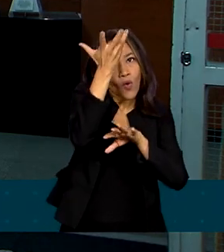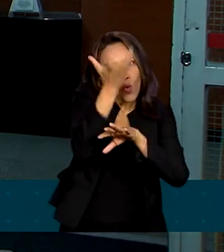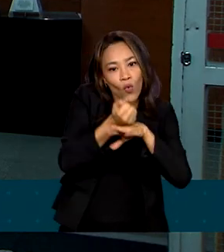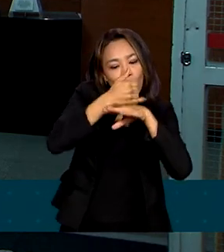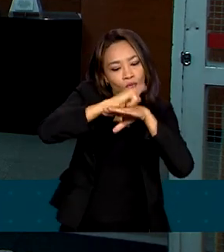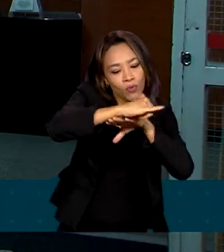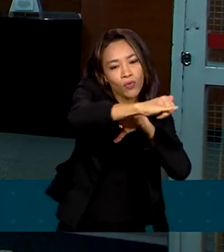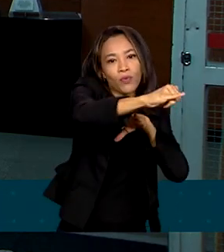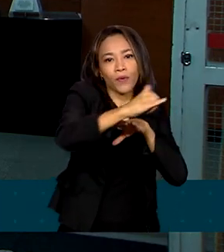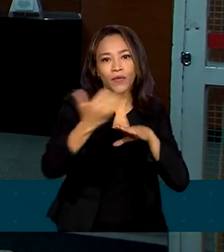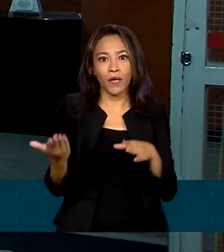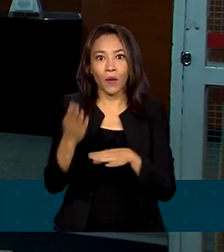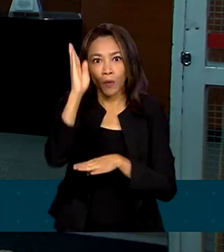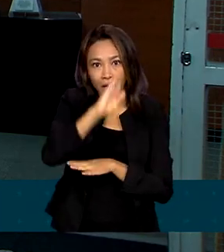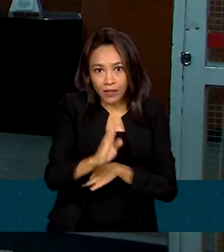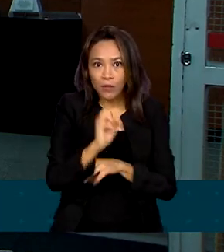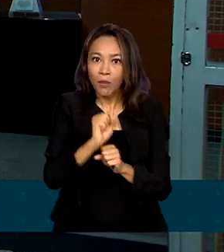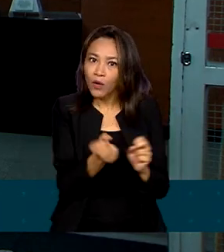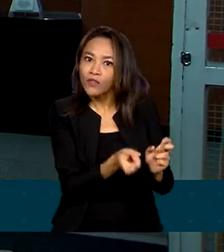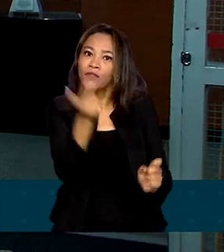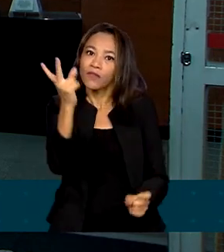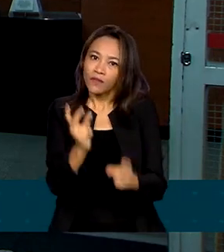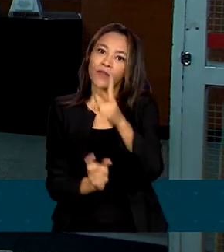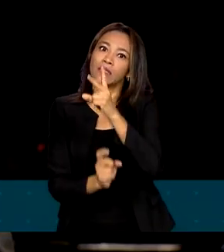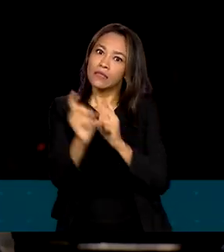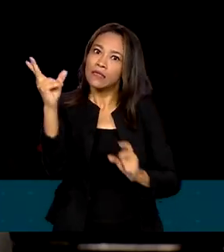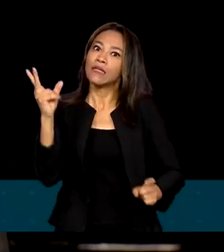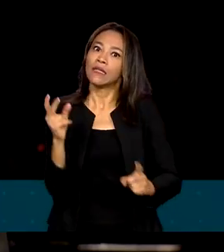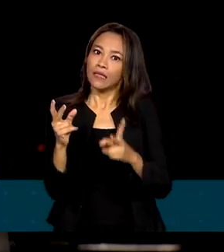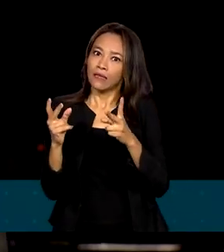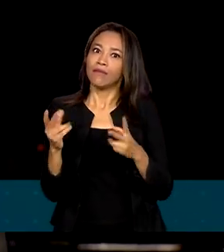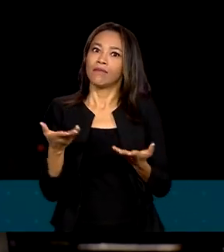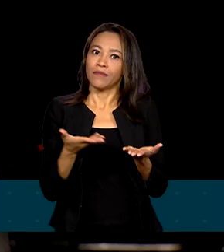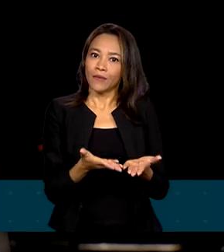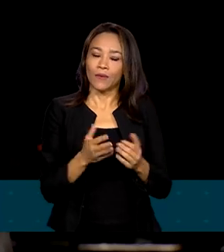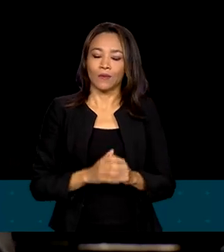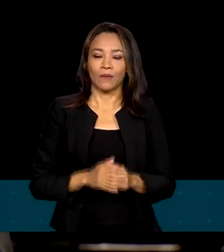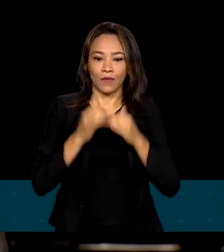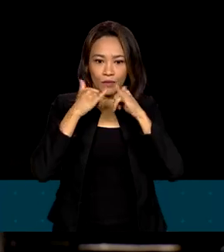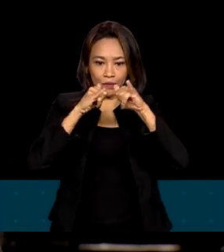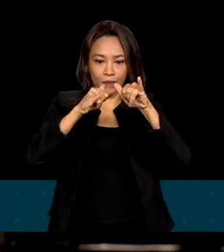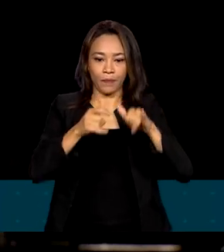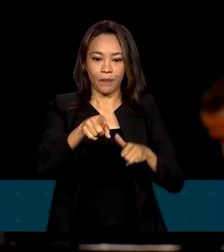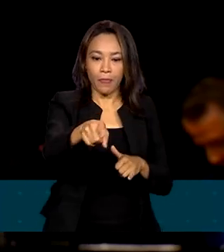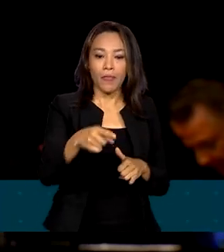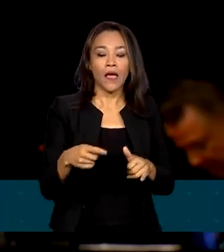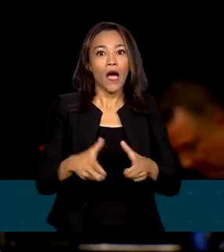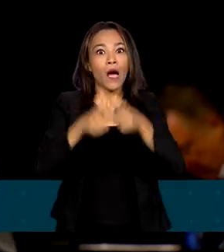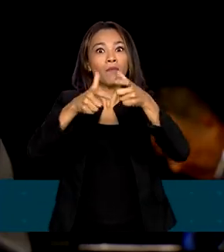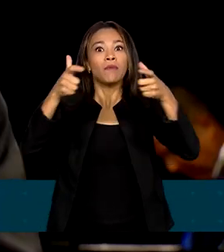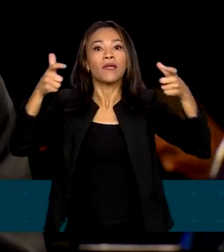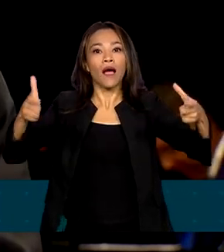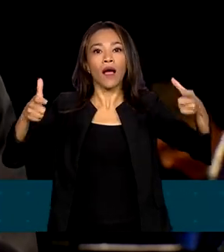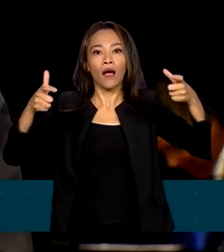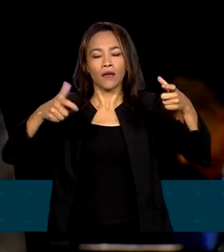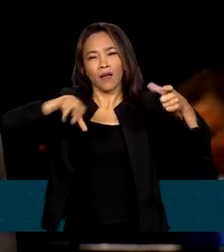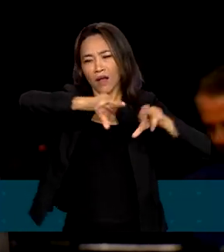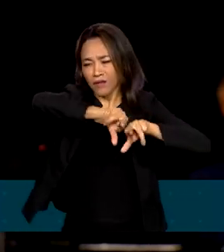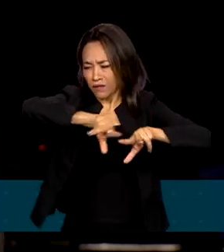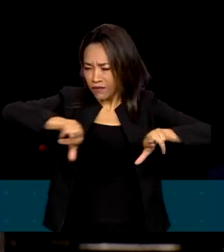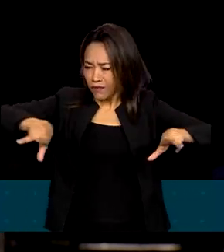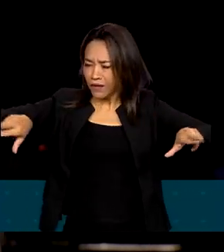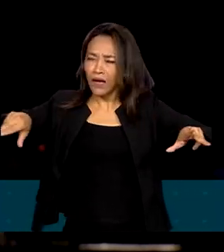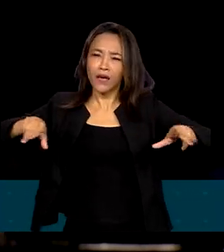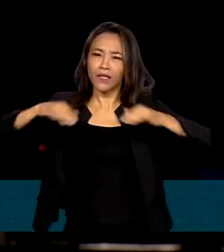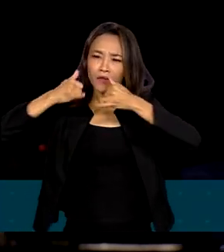tornar um grande exportador deste combustível. Ampliar o nosso parque de energias renováveis, momentos